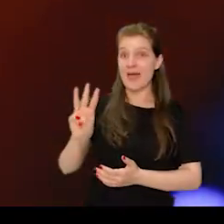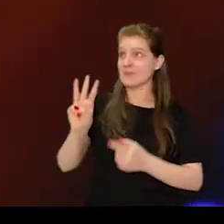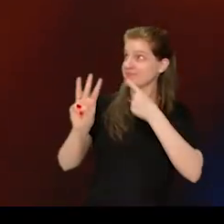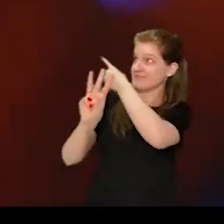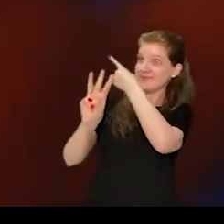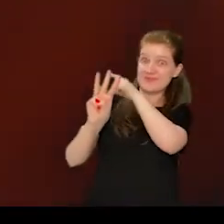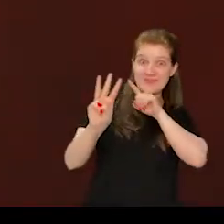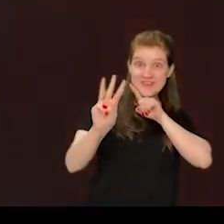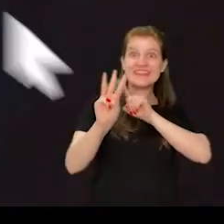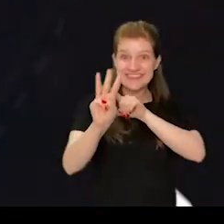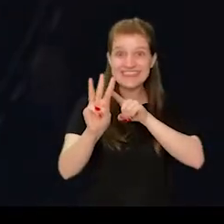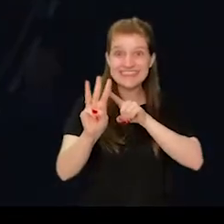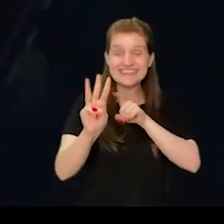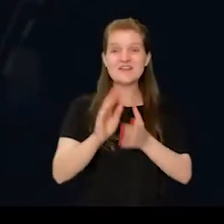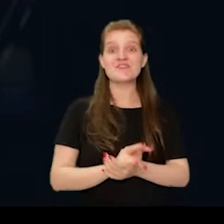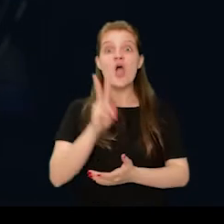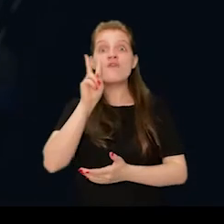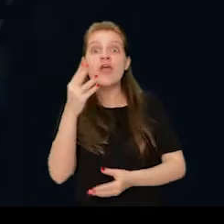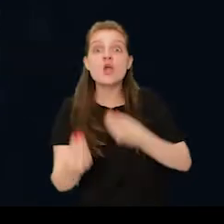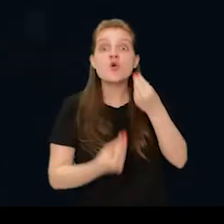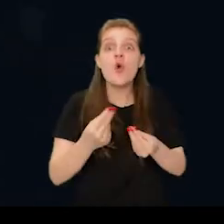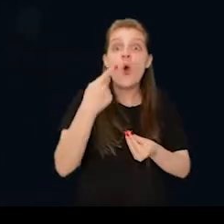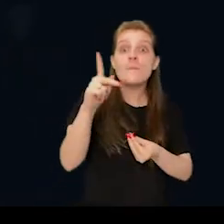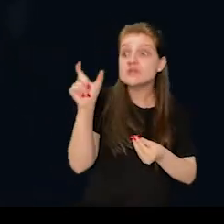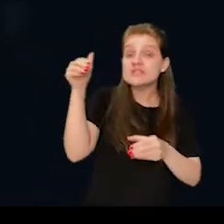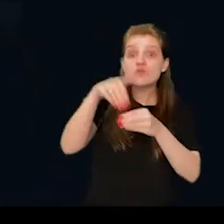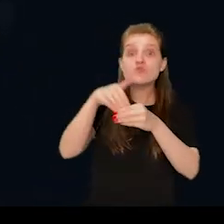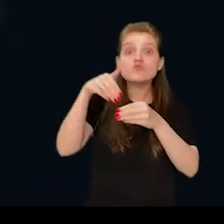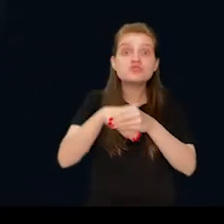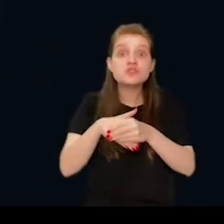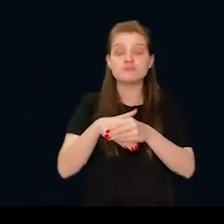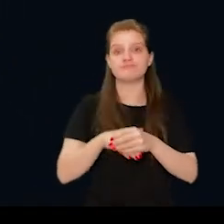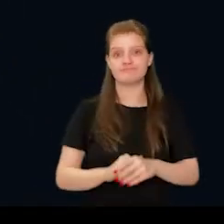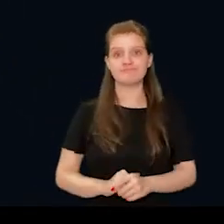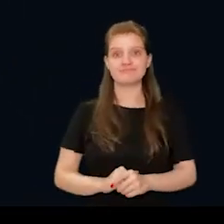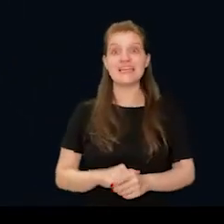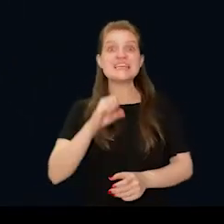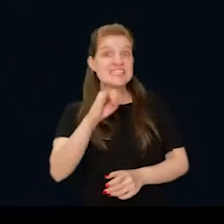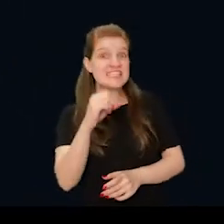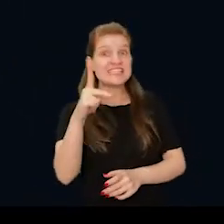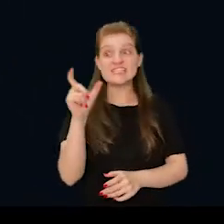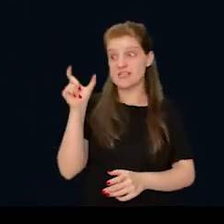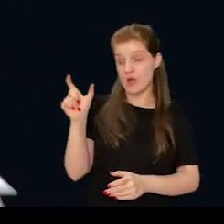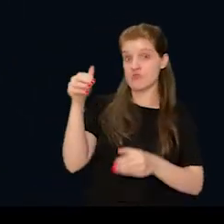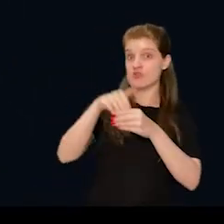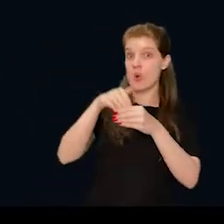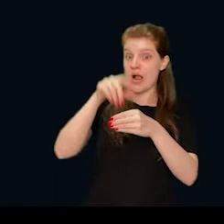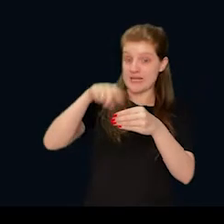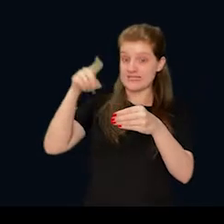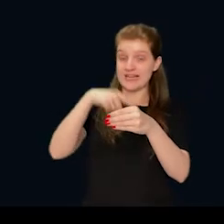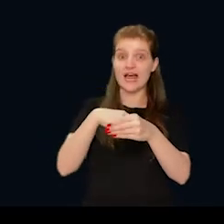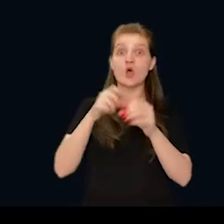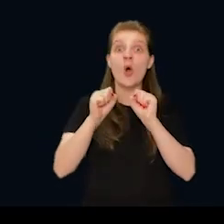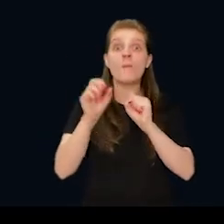Acesse www.tre-mt.jus.br e verifique a situação do seu título.